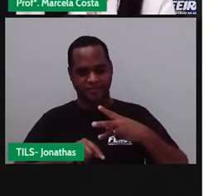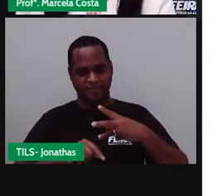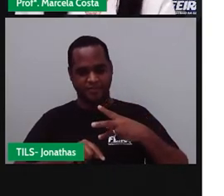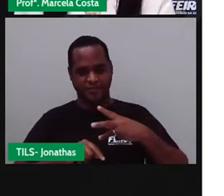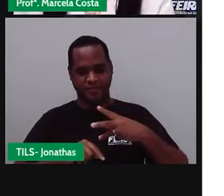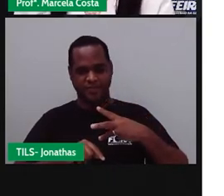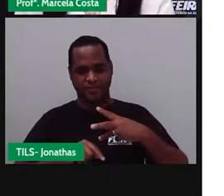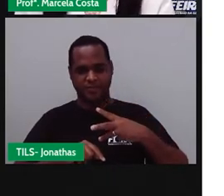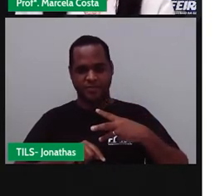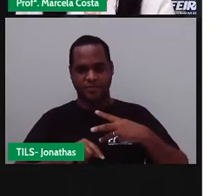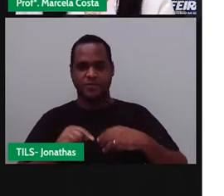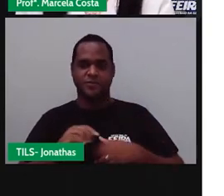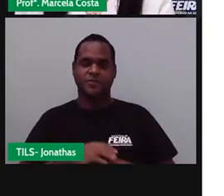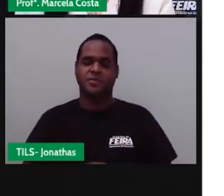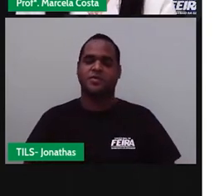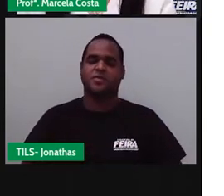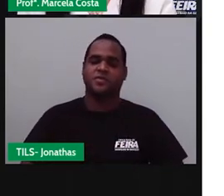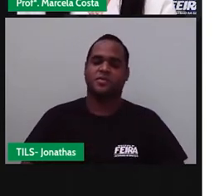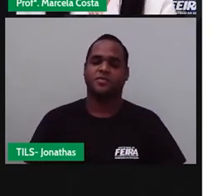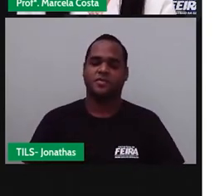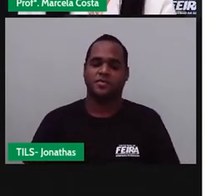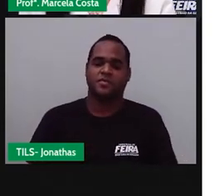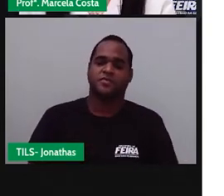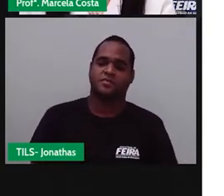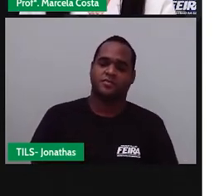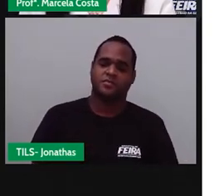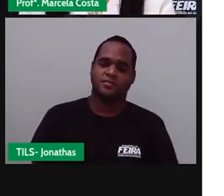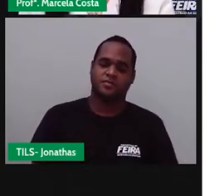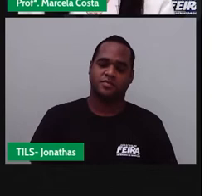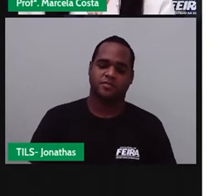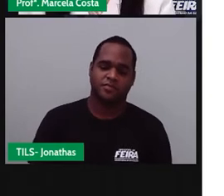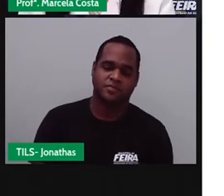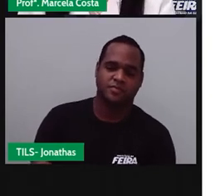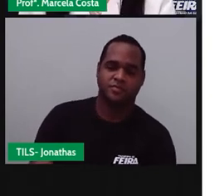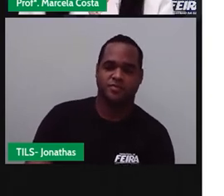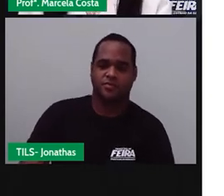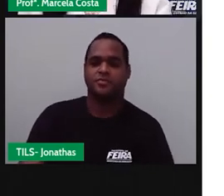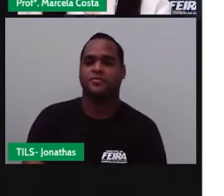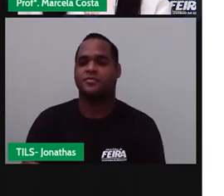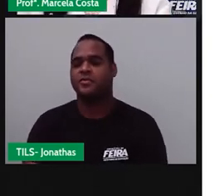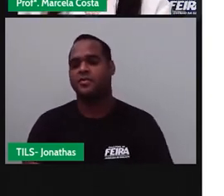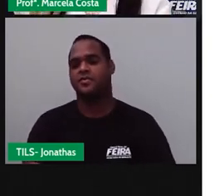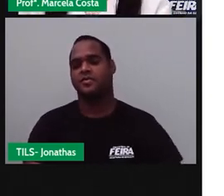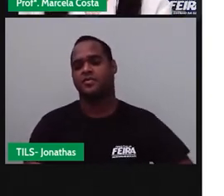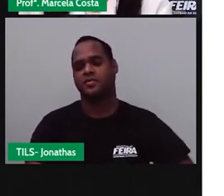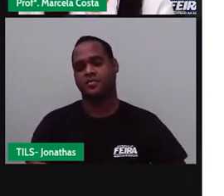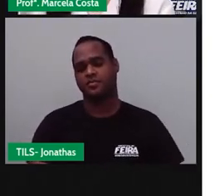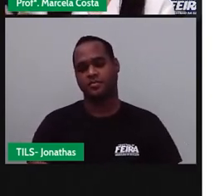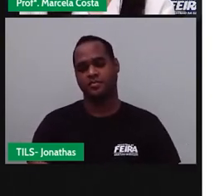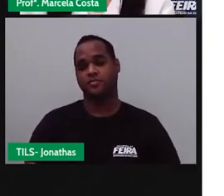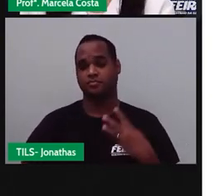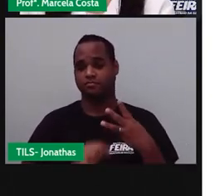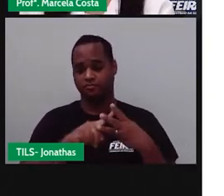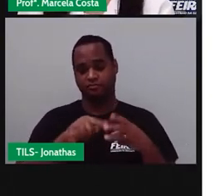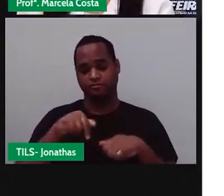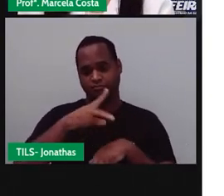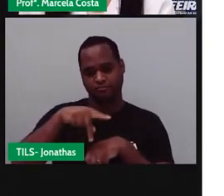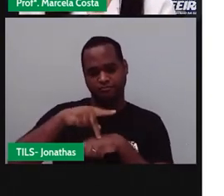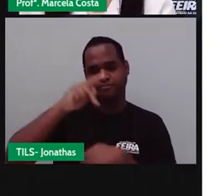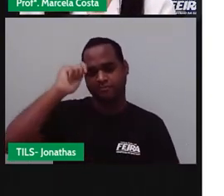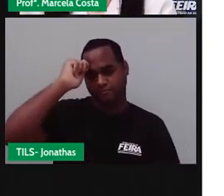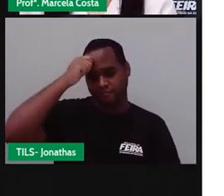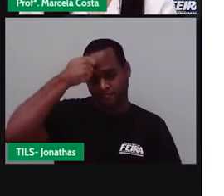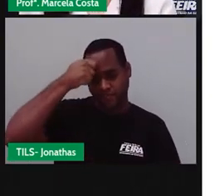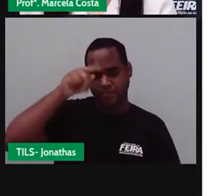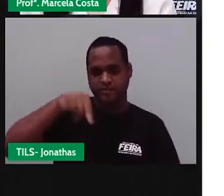europeus, né? Dos portugueses que inicialmente colonizaram o país, e também dos africanos que foram trazidos para